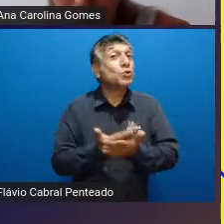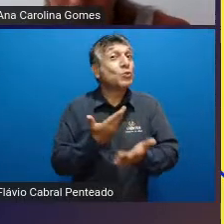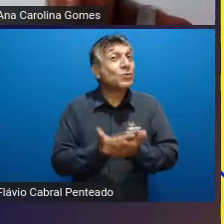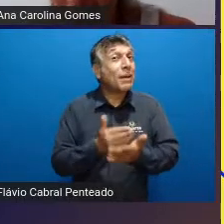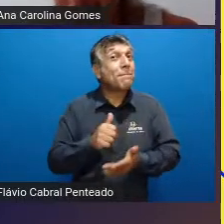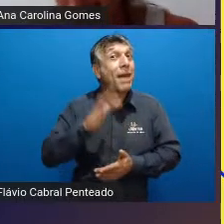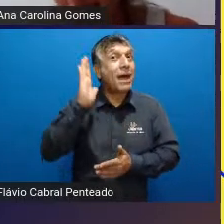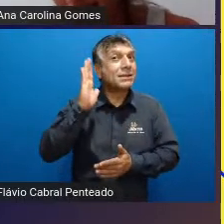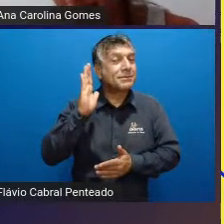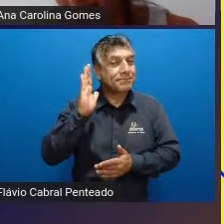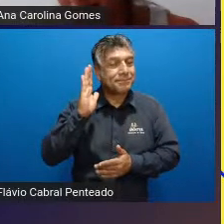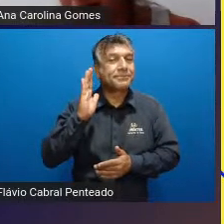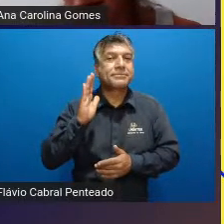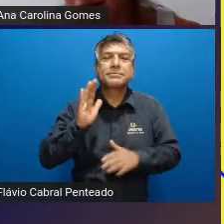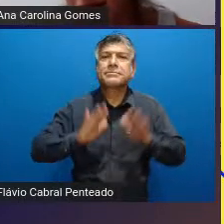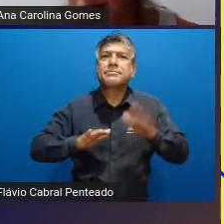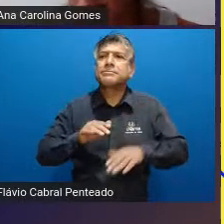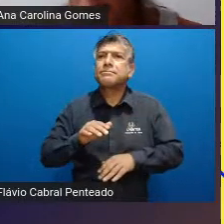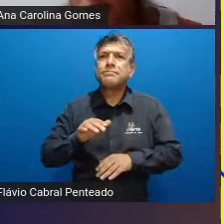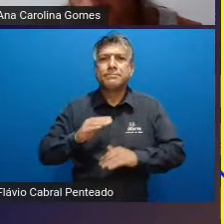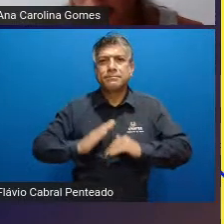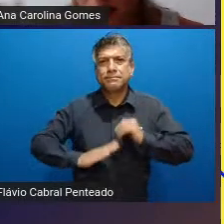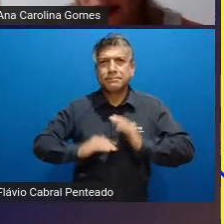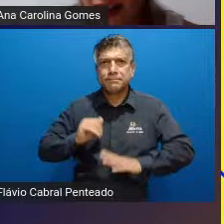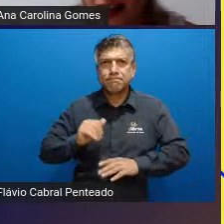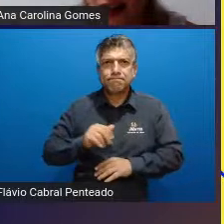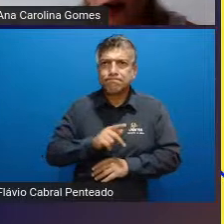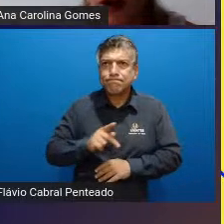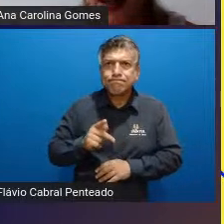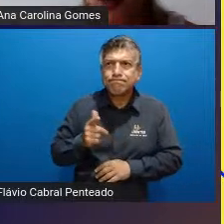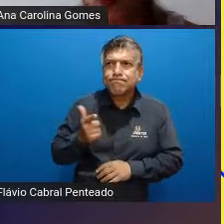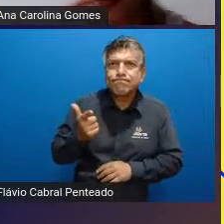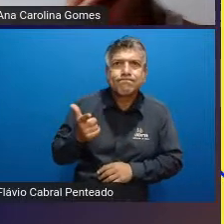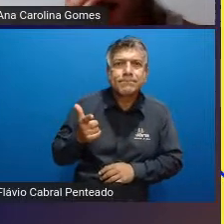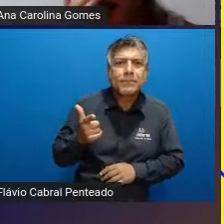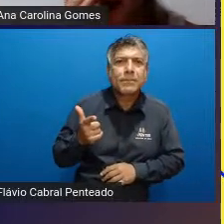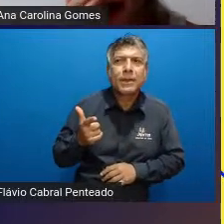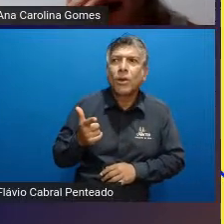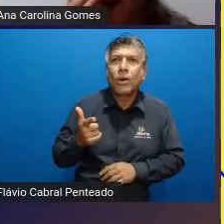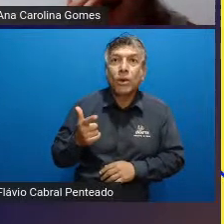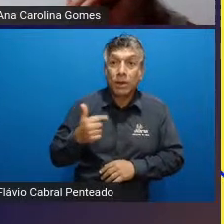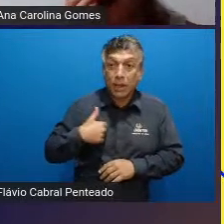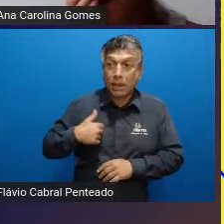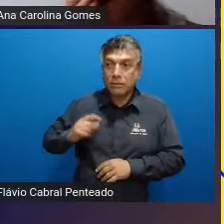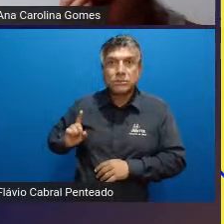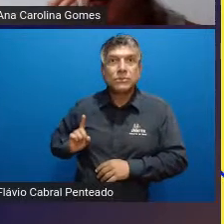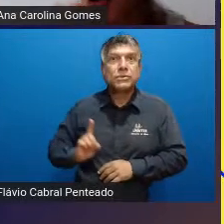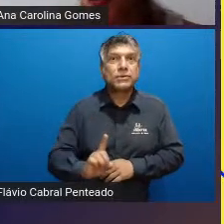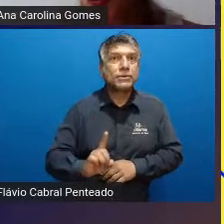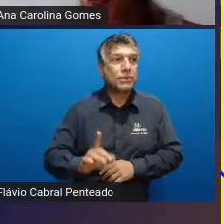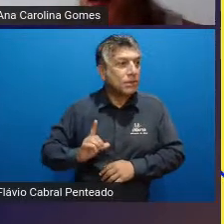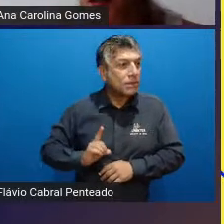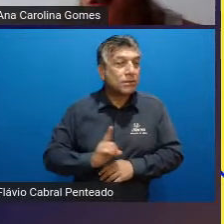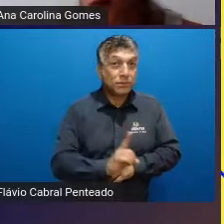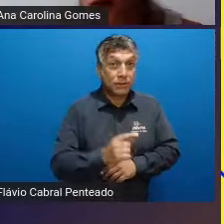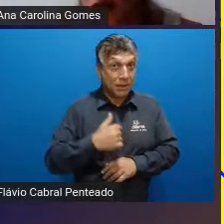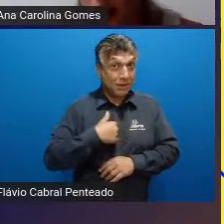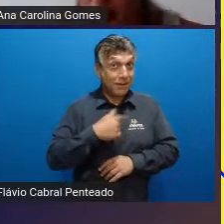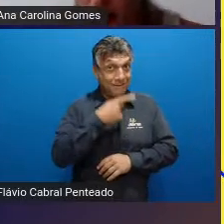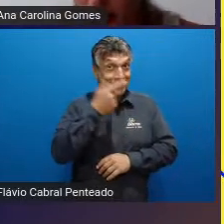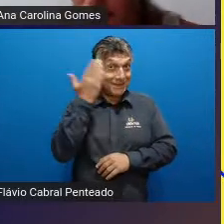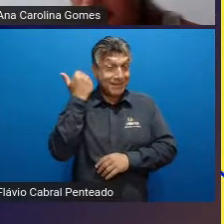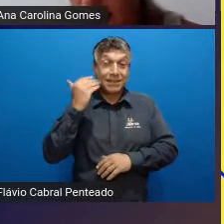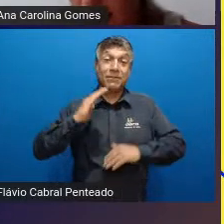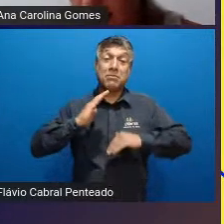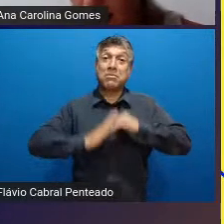ele às vezes ele não tem não tem muita noção até da tamanha atuação no mercado né que nem eu tinha dito antes às vezes o